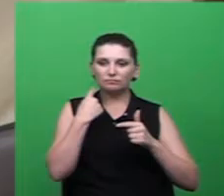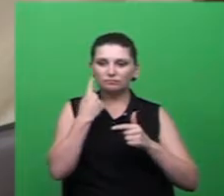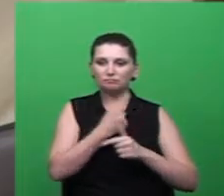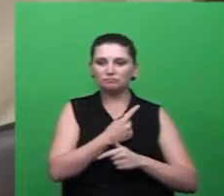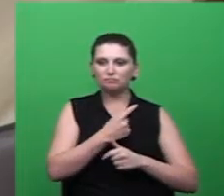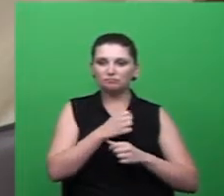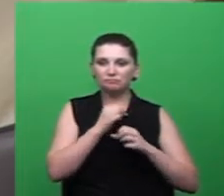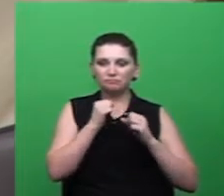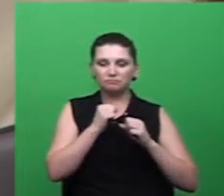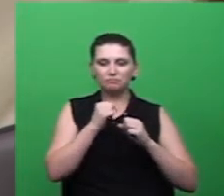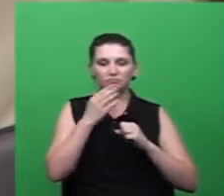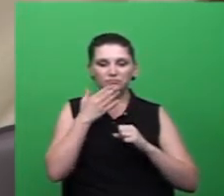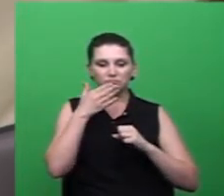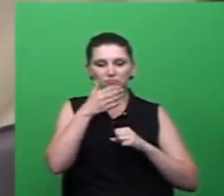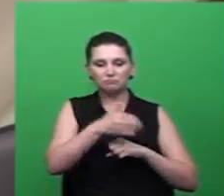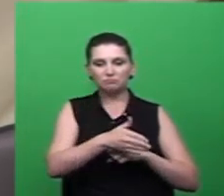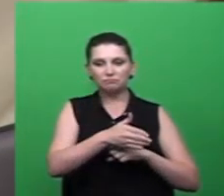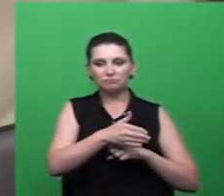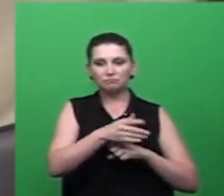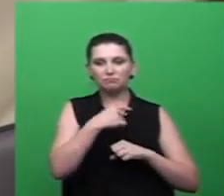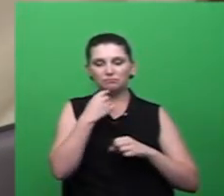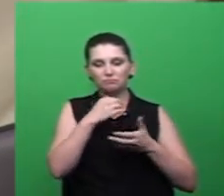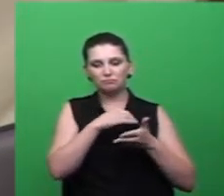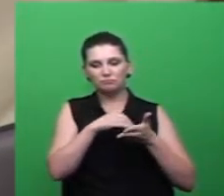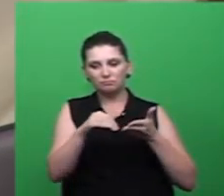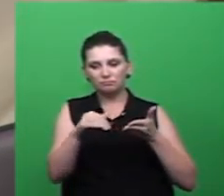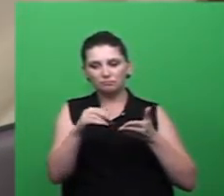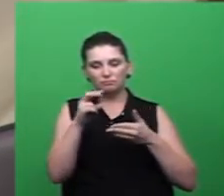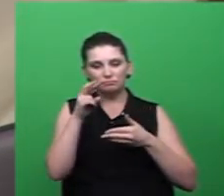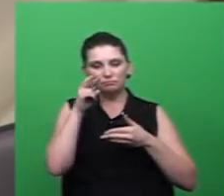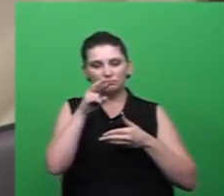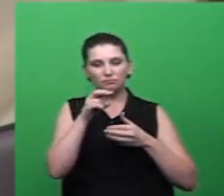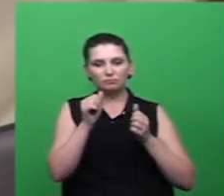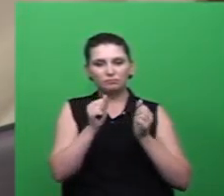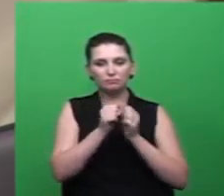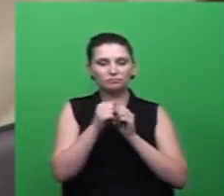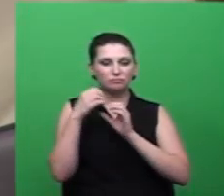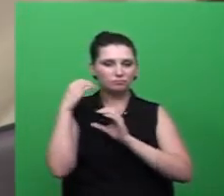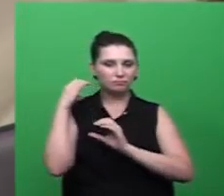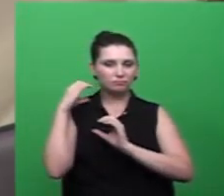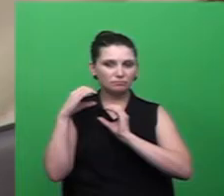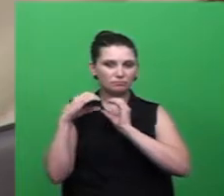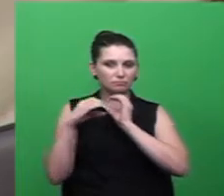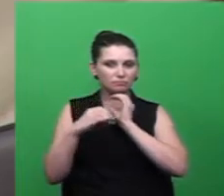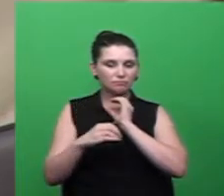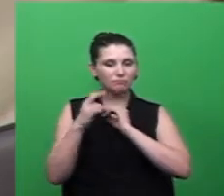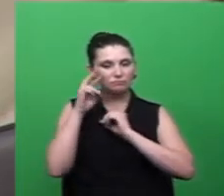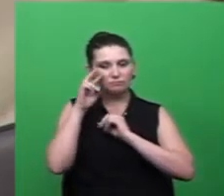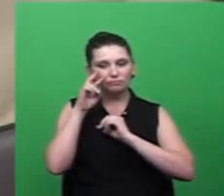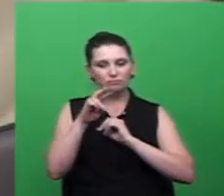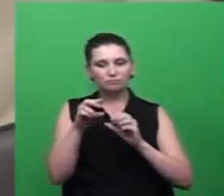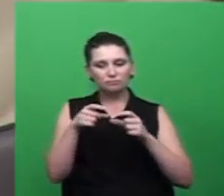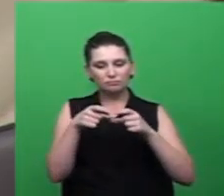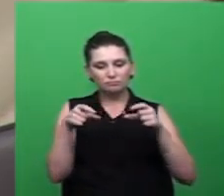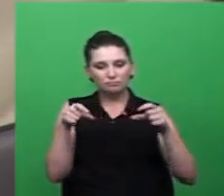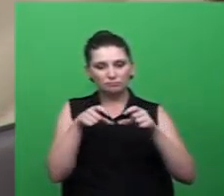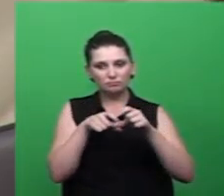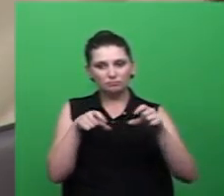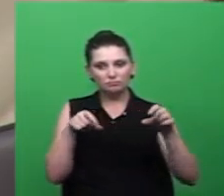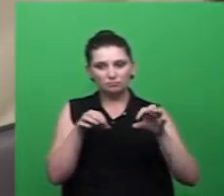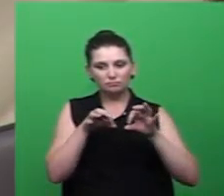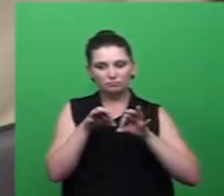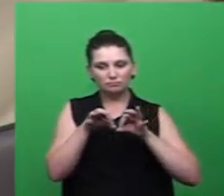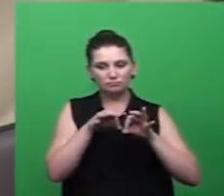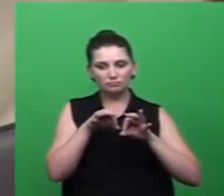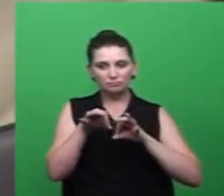através da secretaria de obras levamos o engenheiro para fazer o desvio dessa drenagem porque por ser uma drenagem